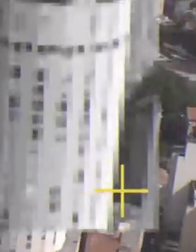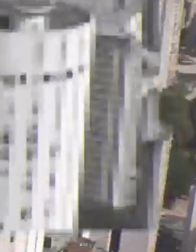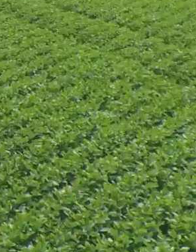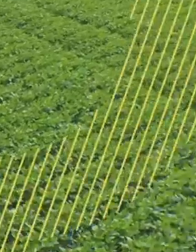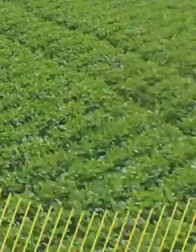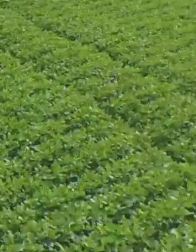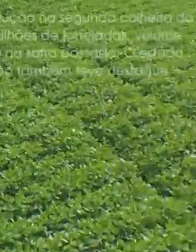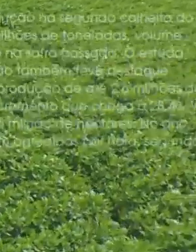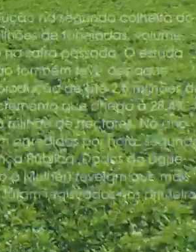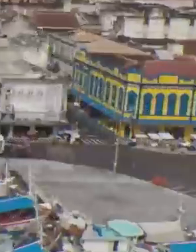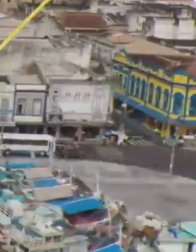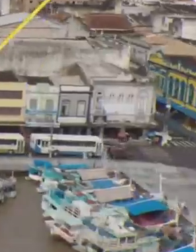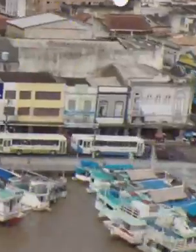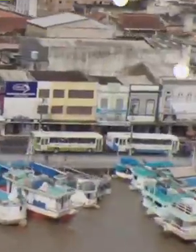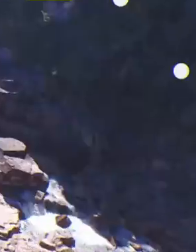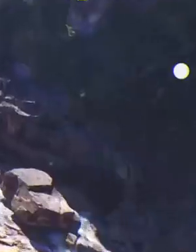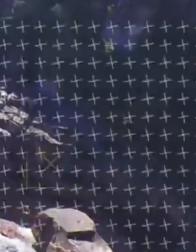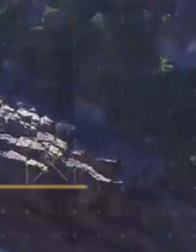também.